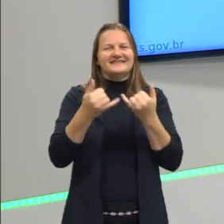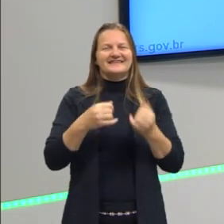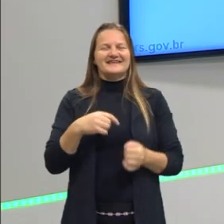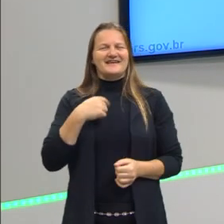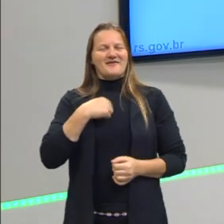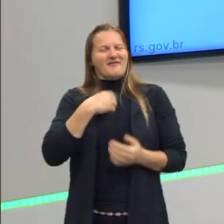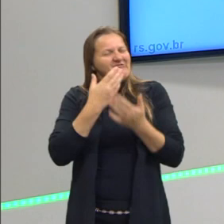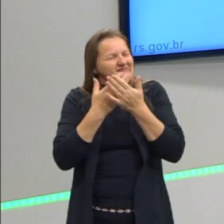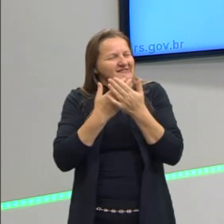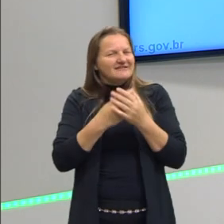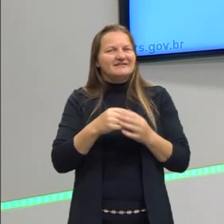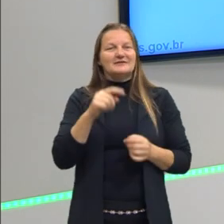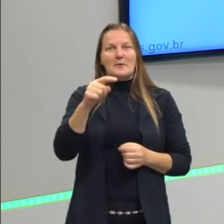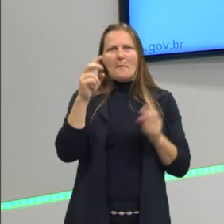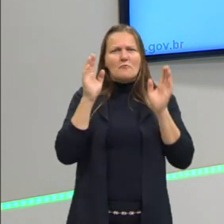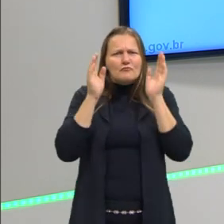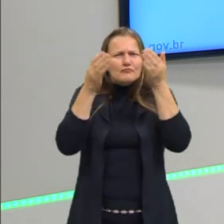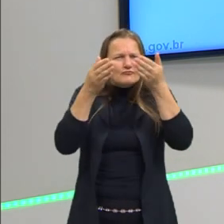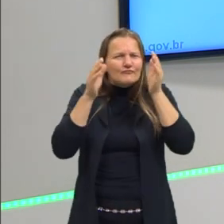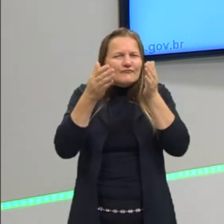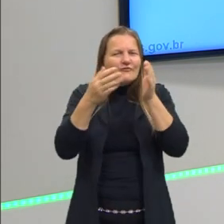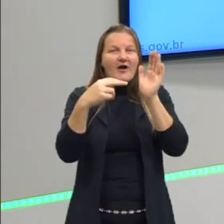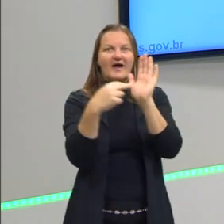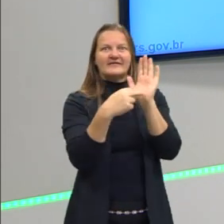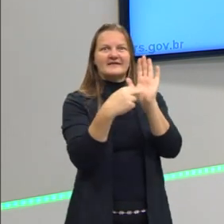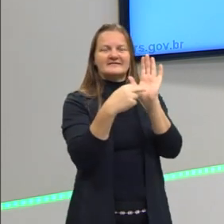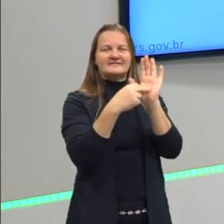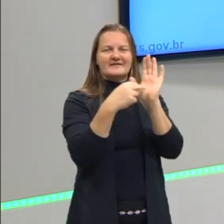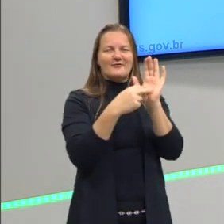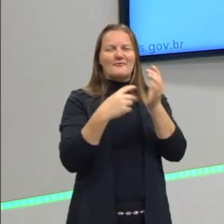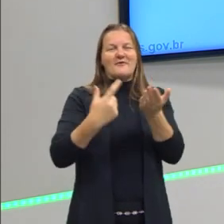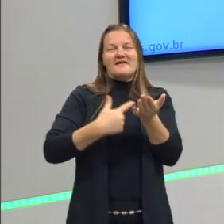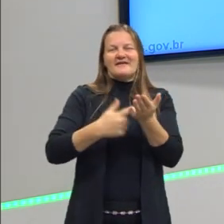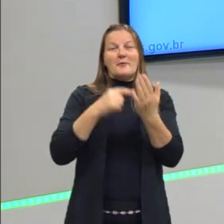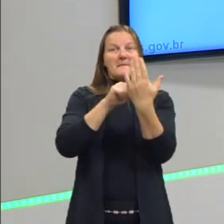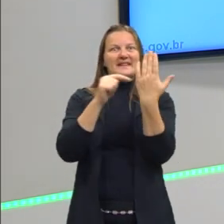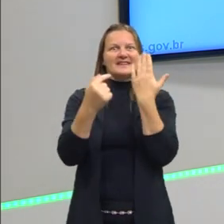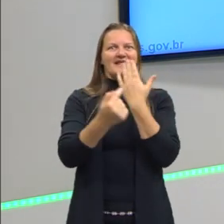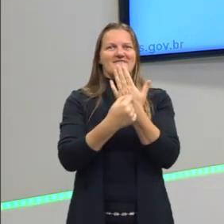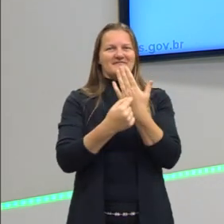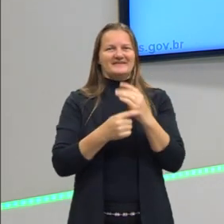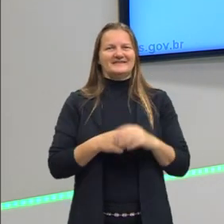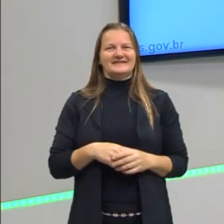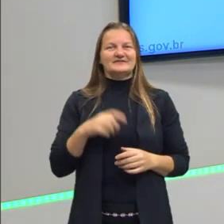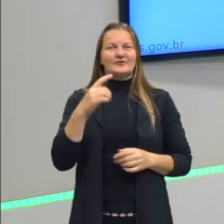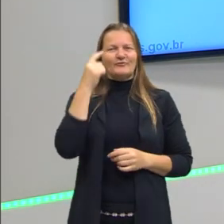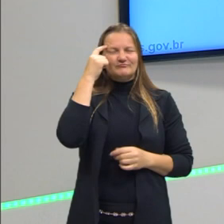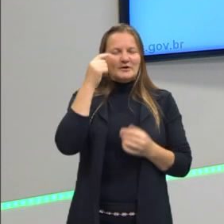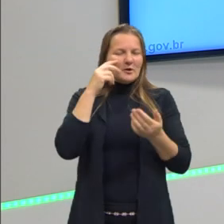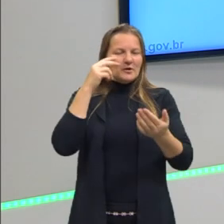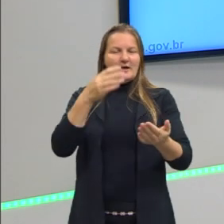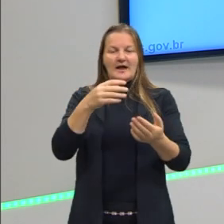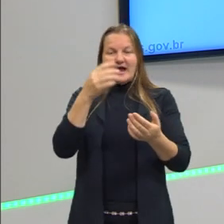estudando. A mais concentrada é o livro. Então, não dá para eu aprender só encostando a minha cabeça no livro, né? Para tentar passar o